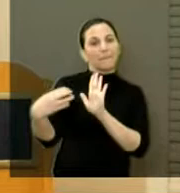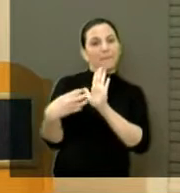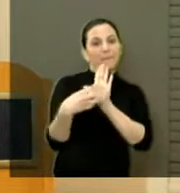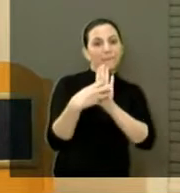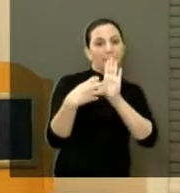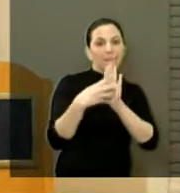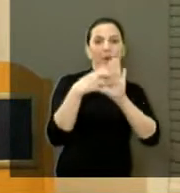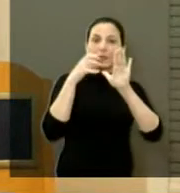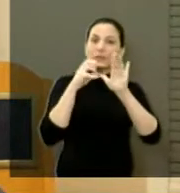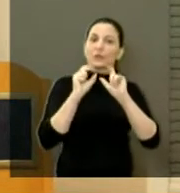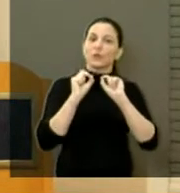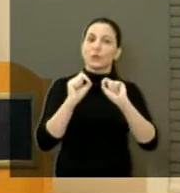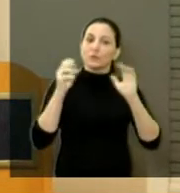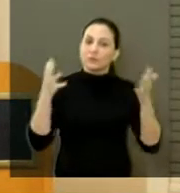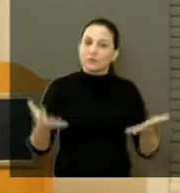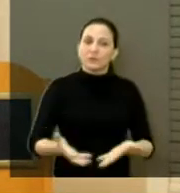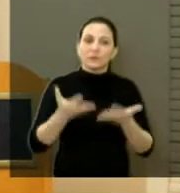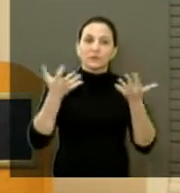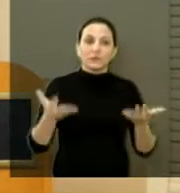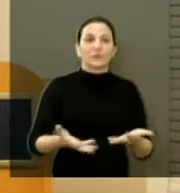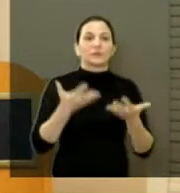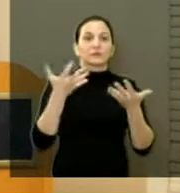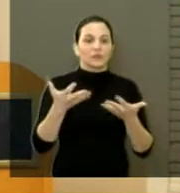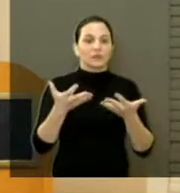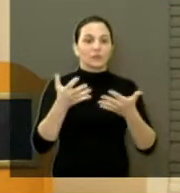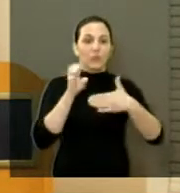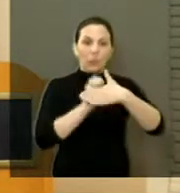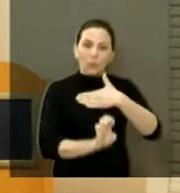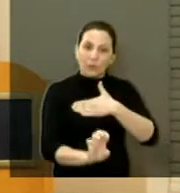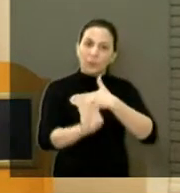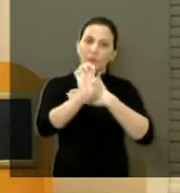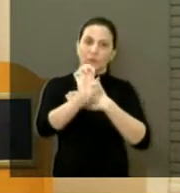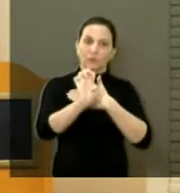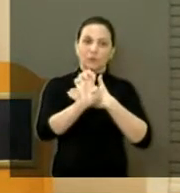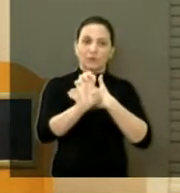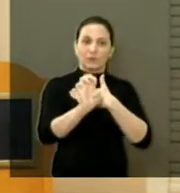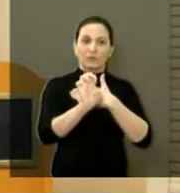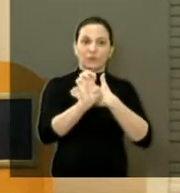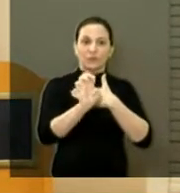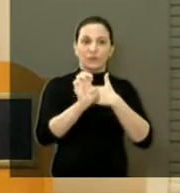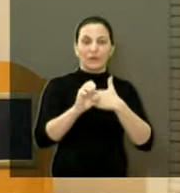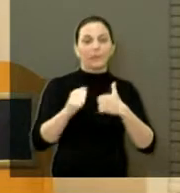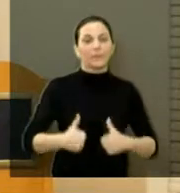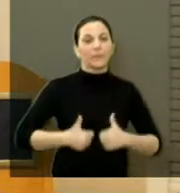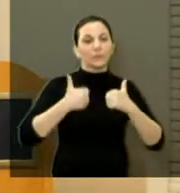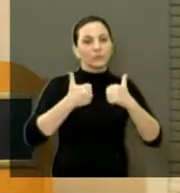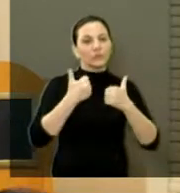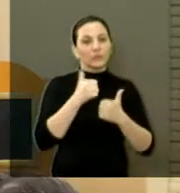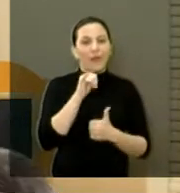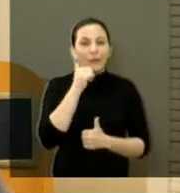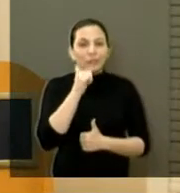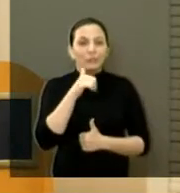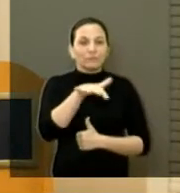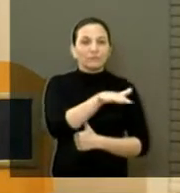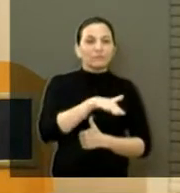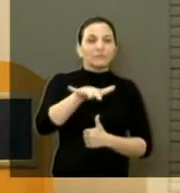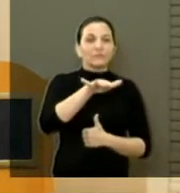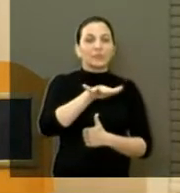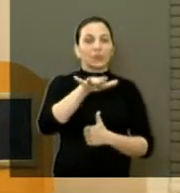incentivando empreendedorismo e injetando energias positivas sobre os negócios